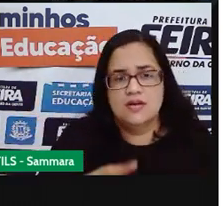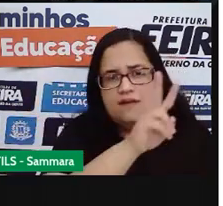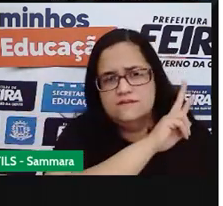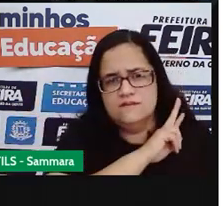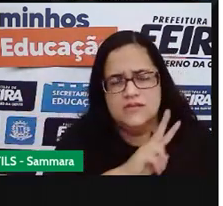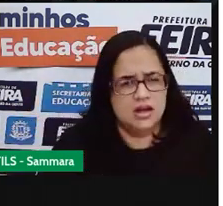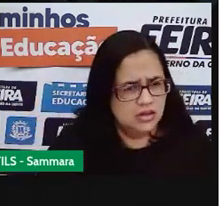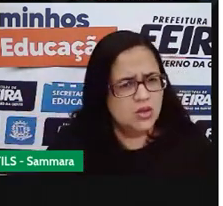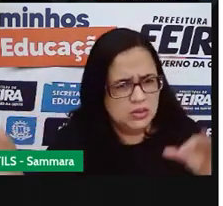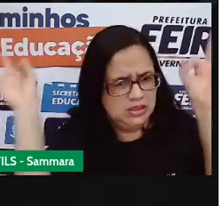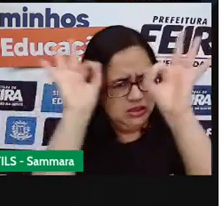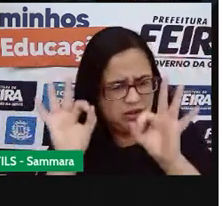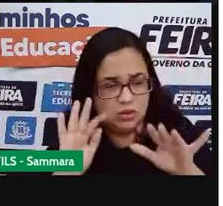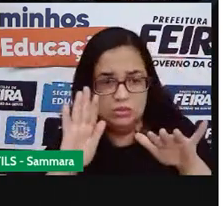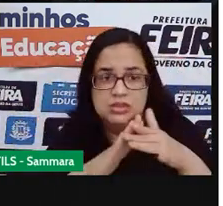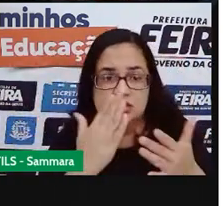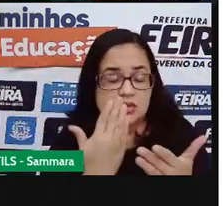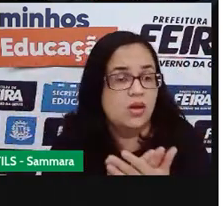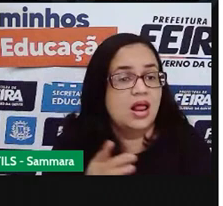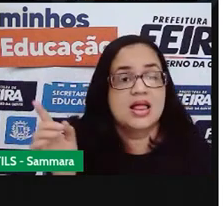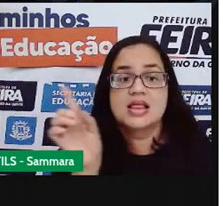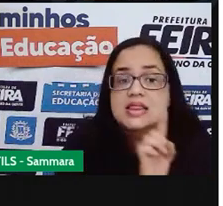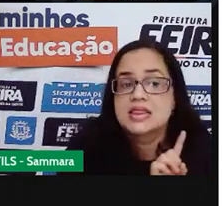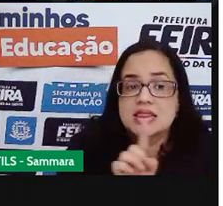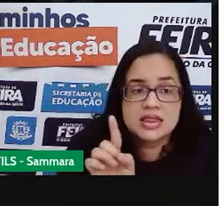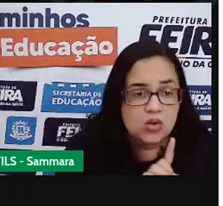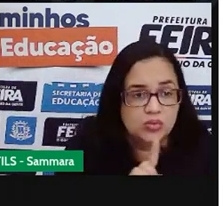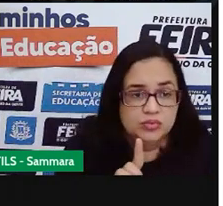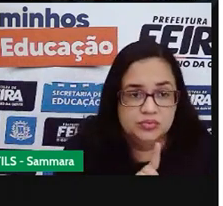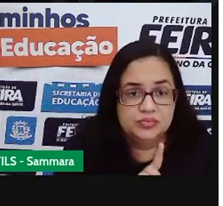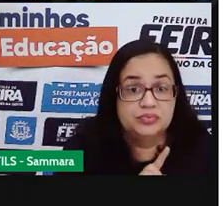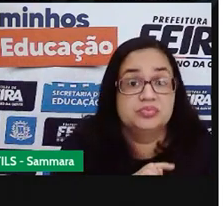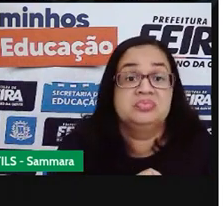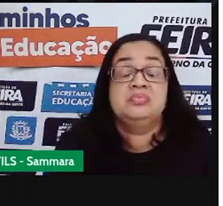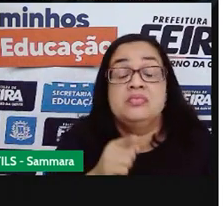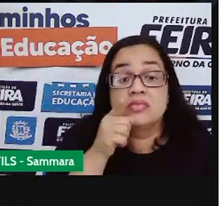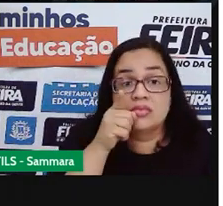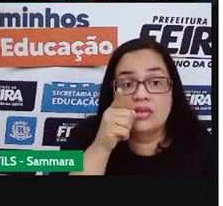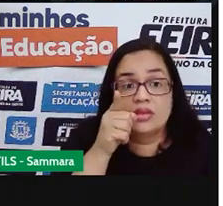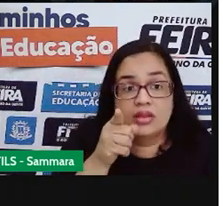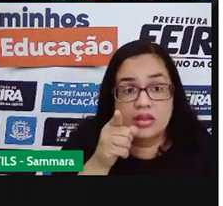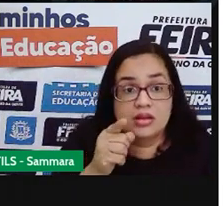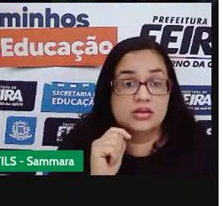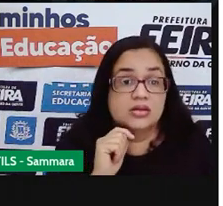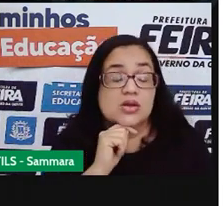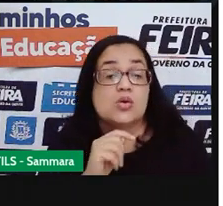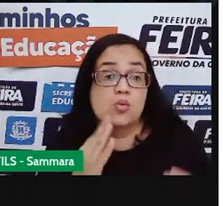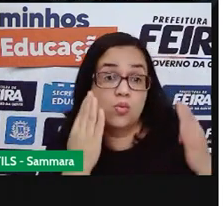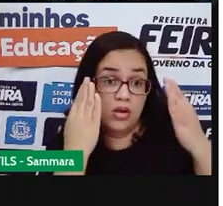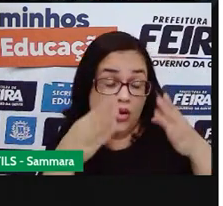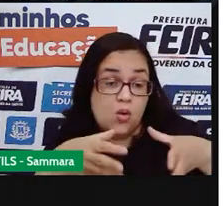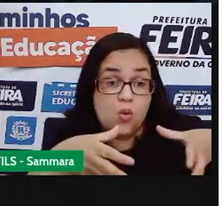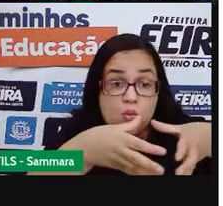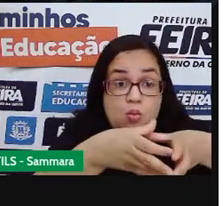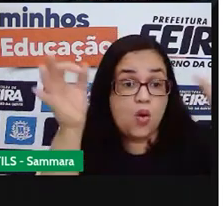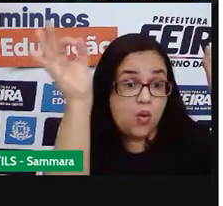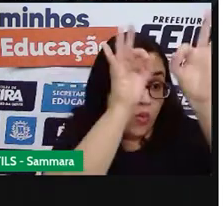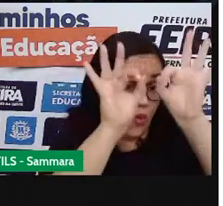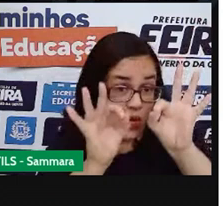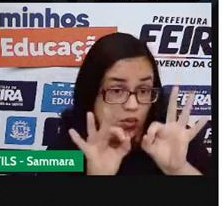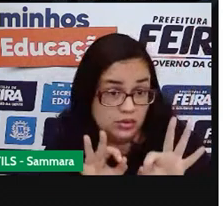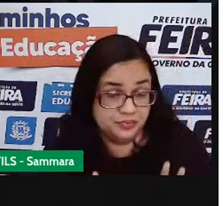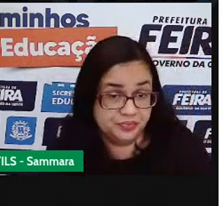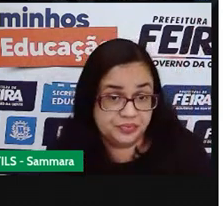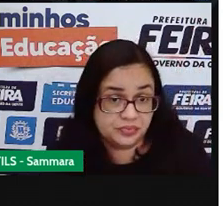arrumar as escolas? Não, não, não. Eles estão formando uma comissão para colocar